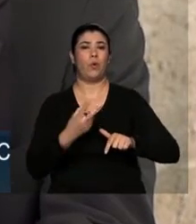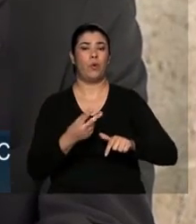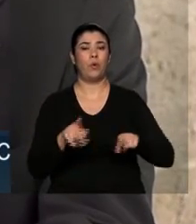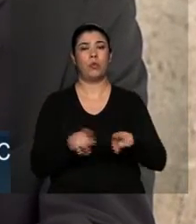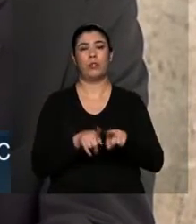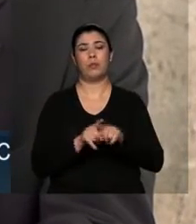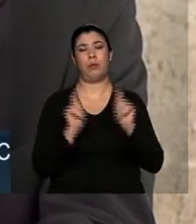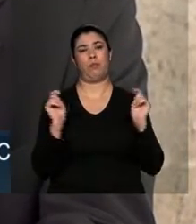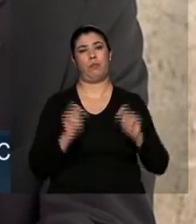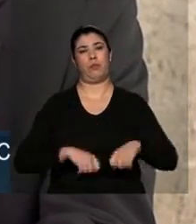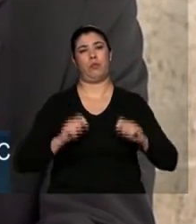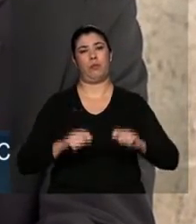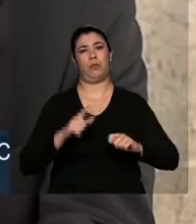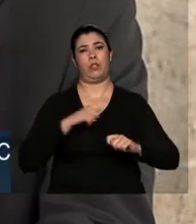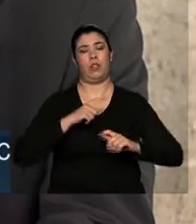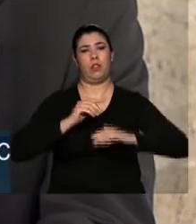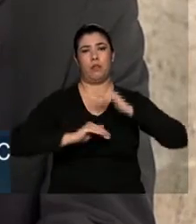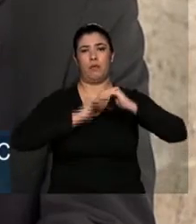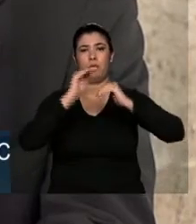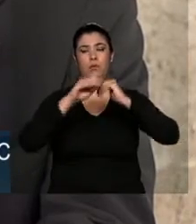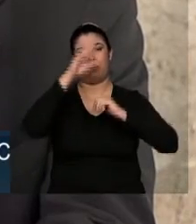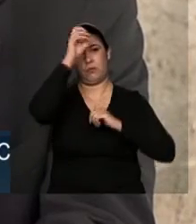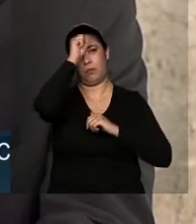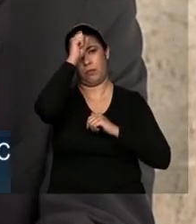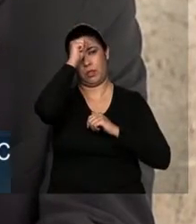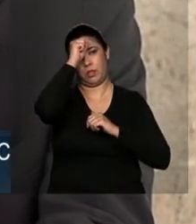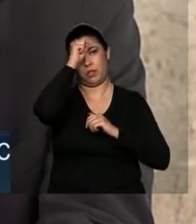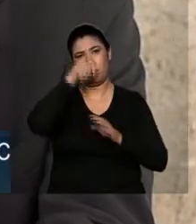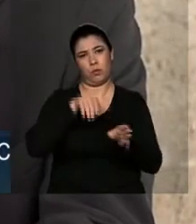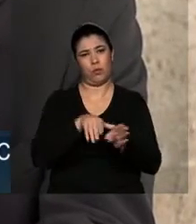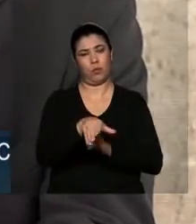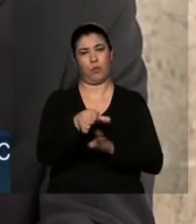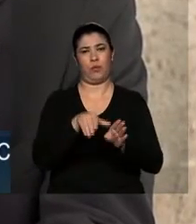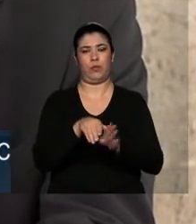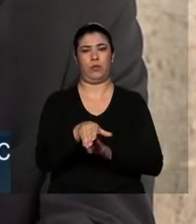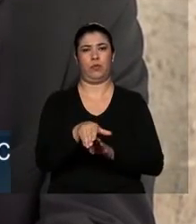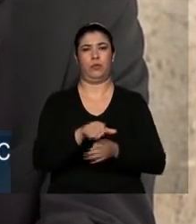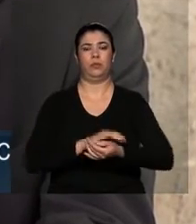possibilidade de um aprendizado orientado.